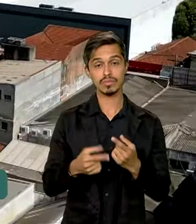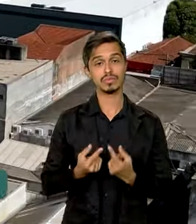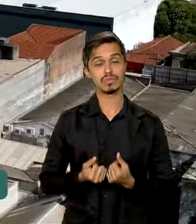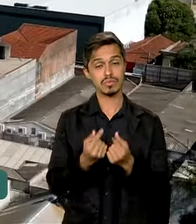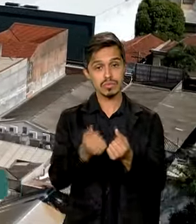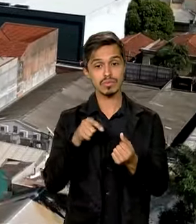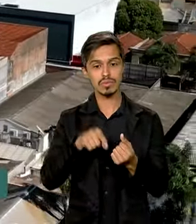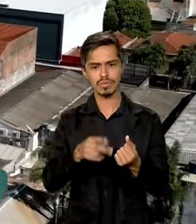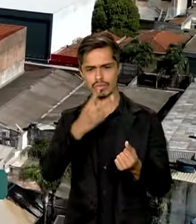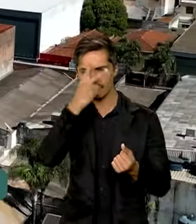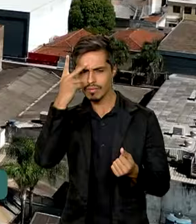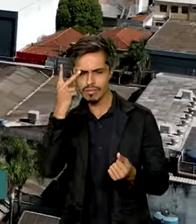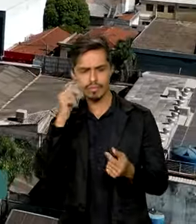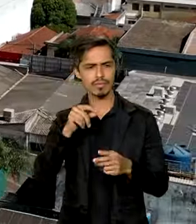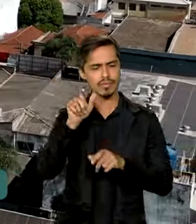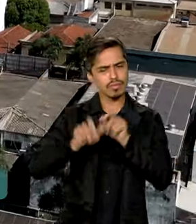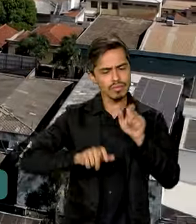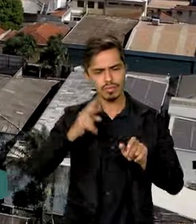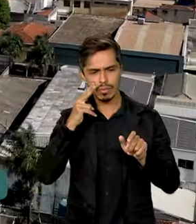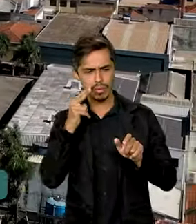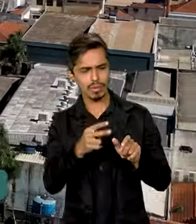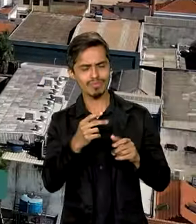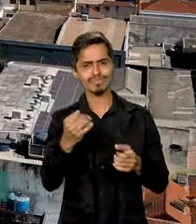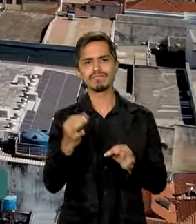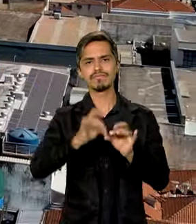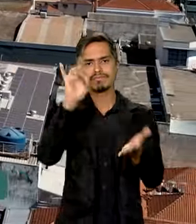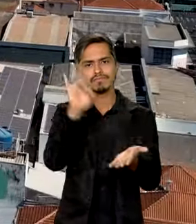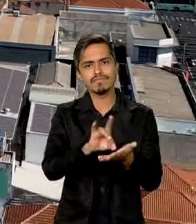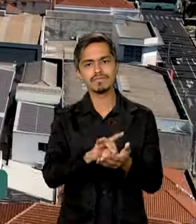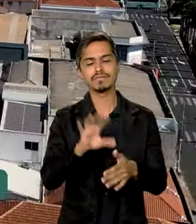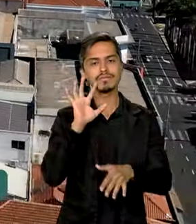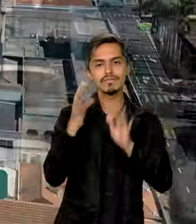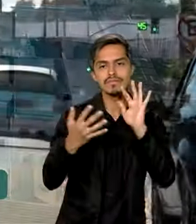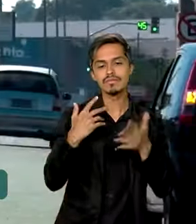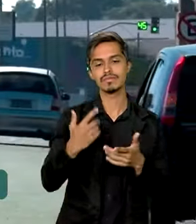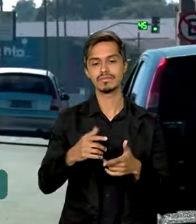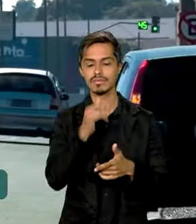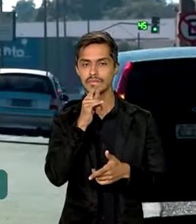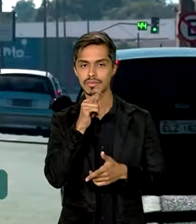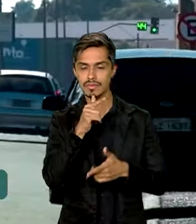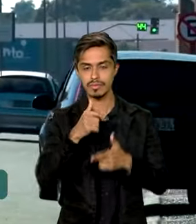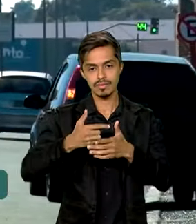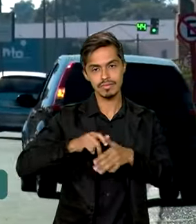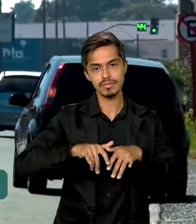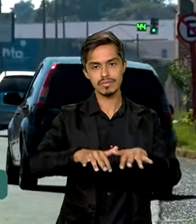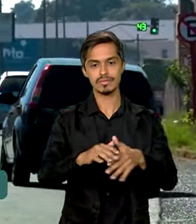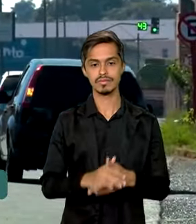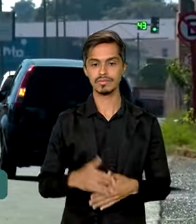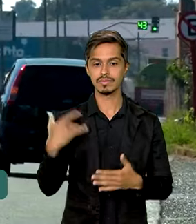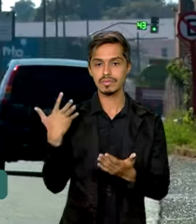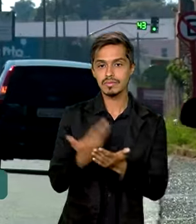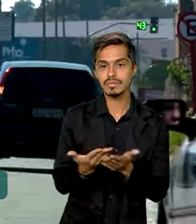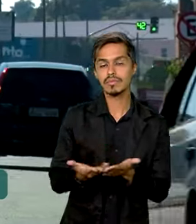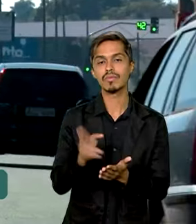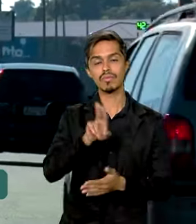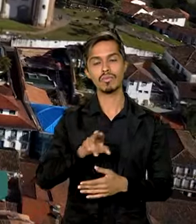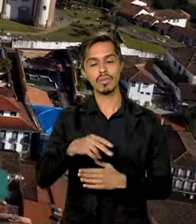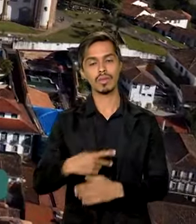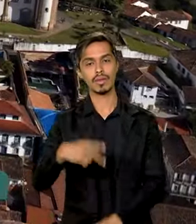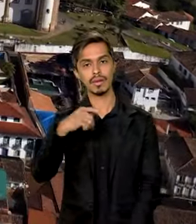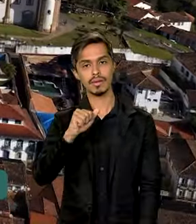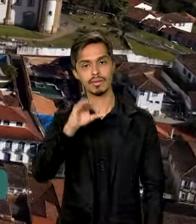vão ver resultados concretos em problemas como os das enchentes. Até agora, através do PAC Seleções,